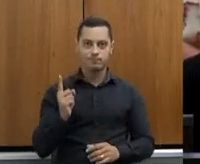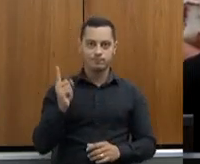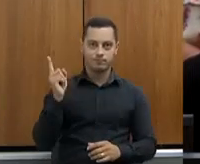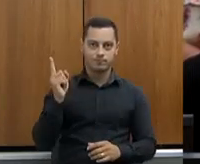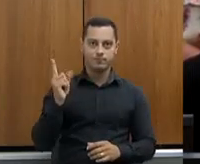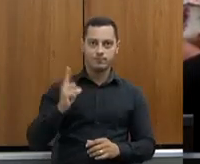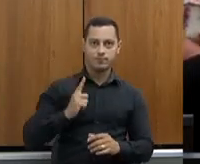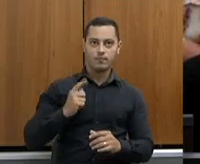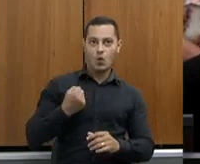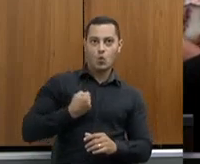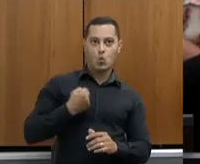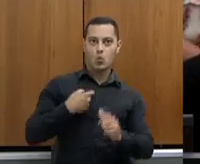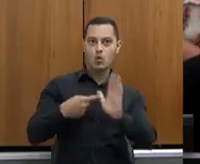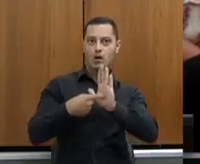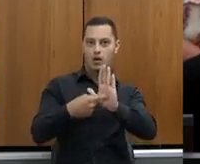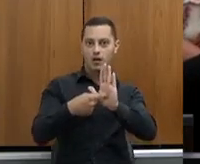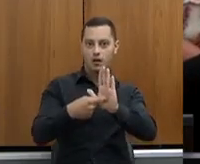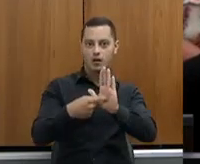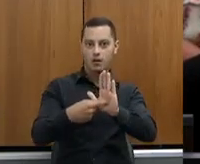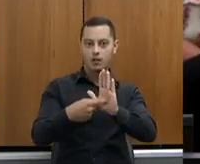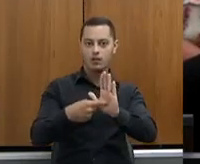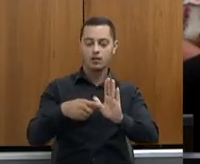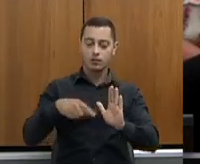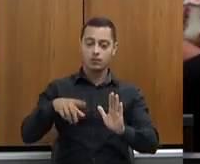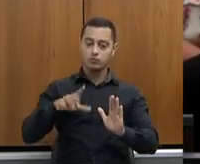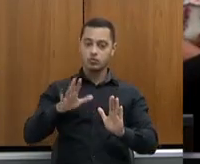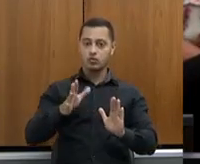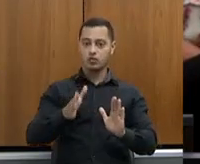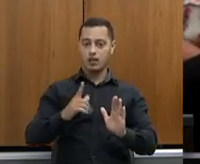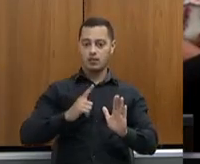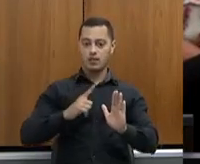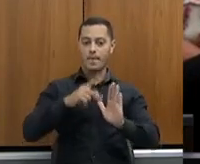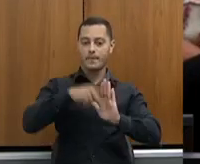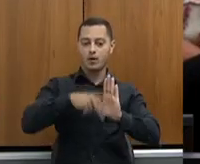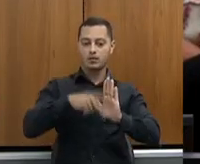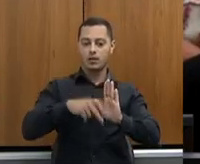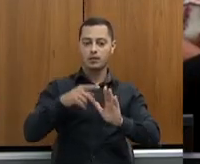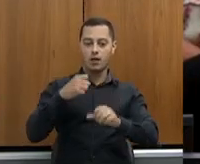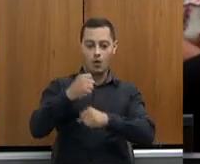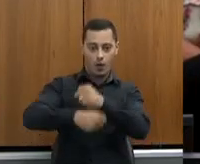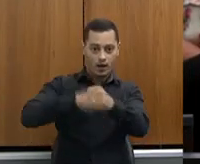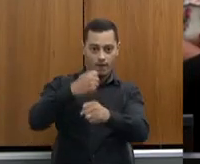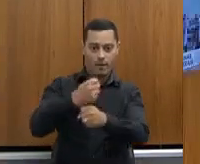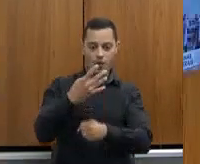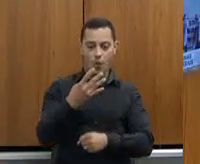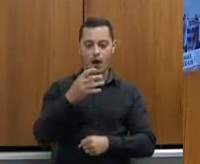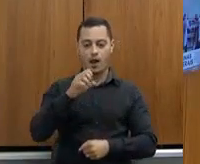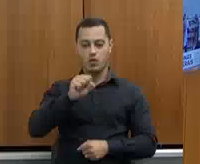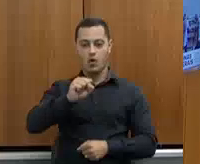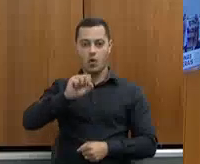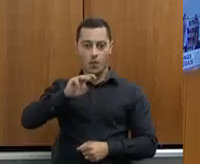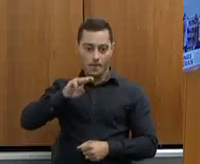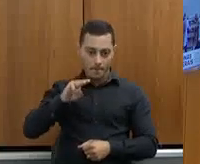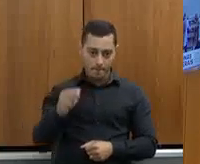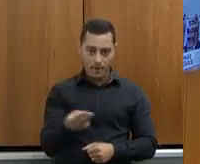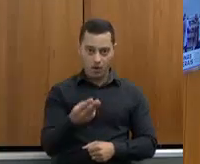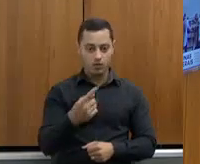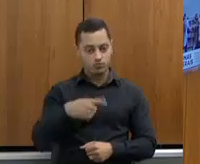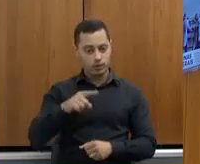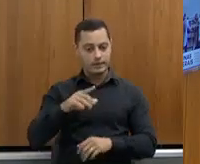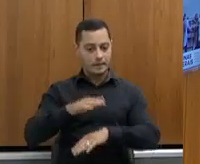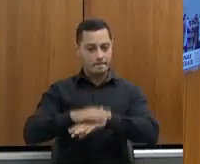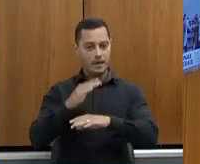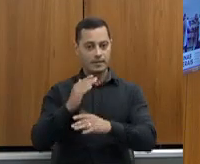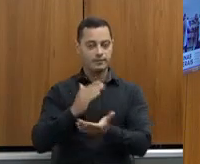desafio lançado, e nós já estamos, deputada, com um projeto para 48 milhões para o ano que vem, para nós podermos incrementar isso mais